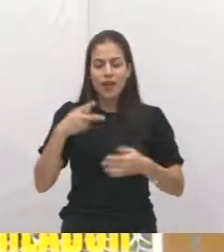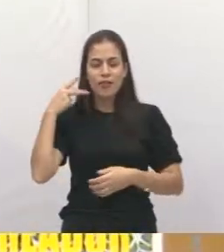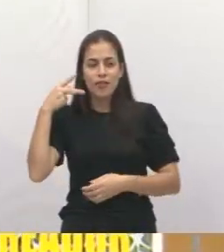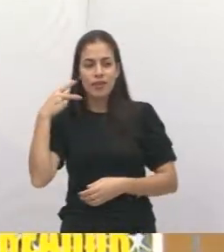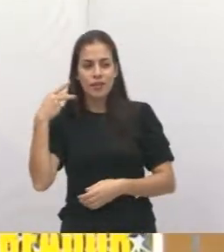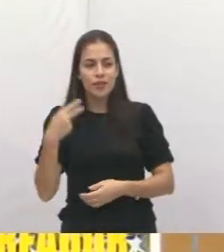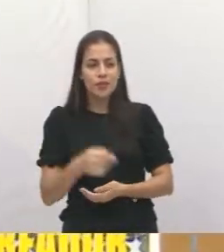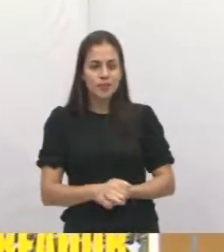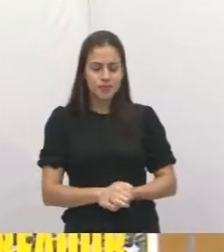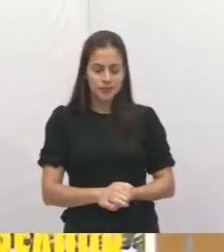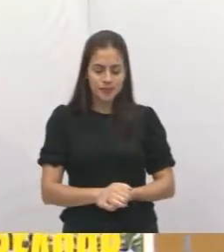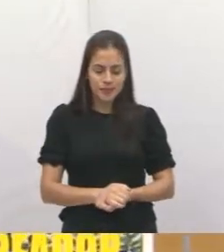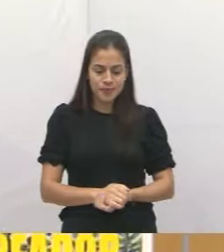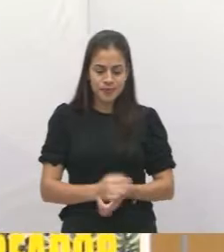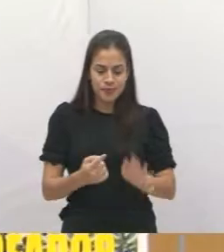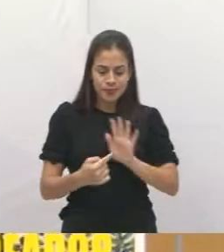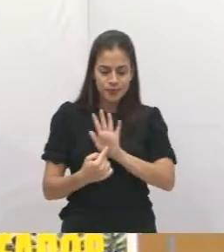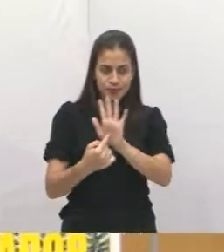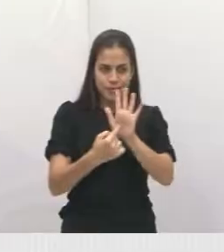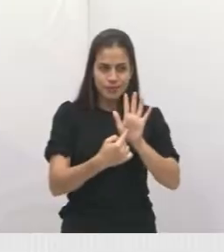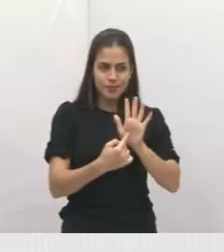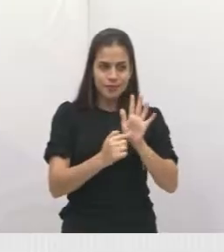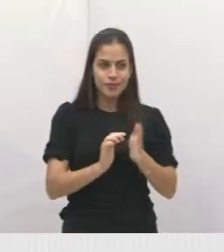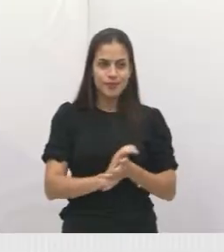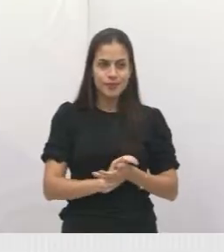Pode mostrar o meu primeiro slide aí.